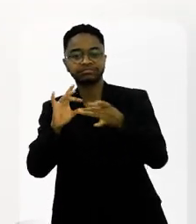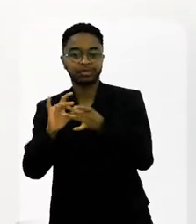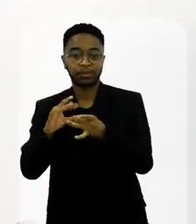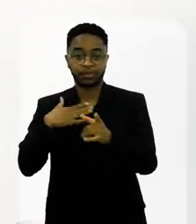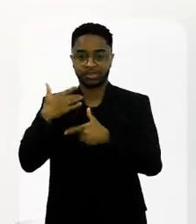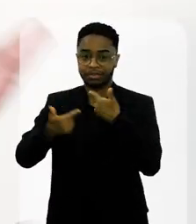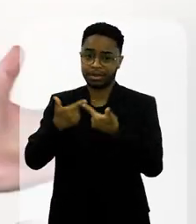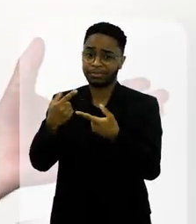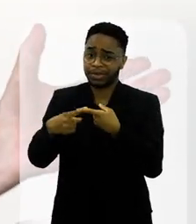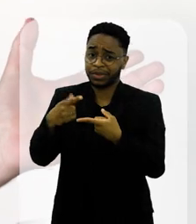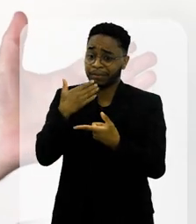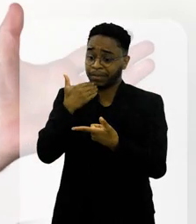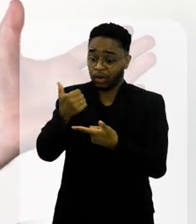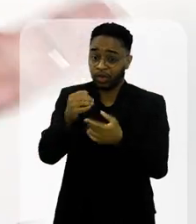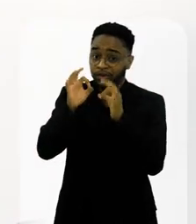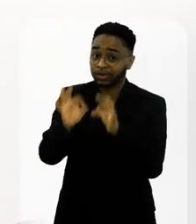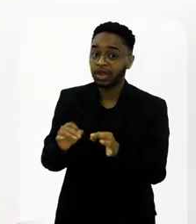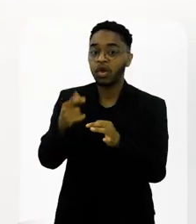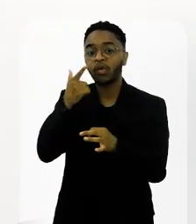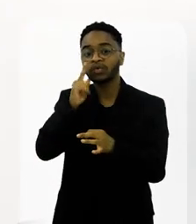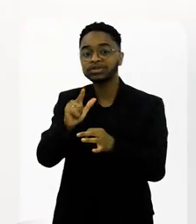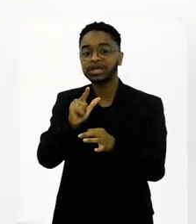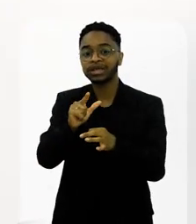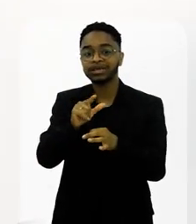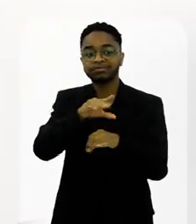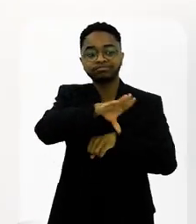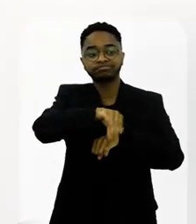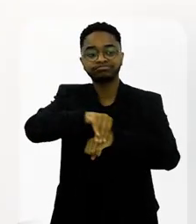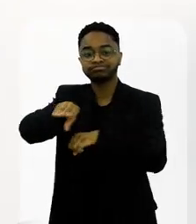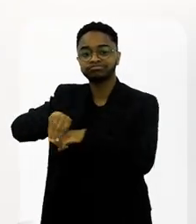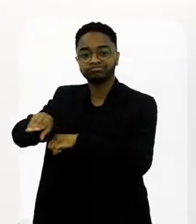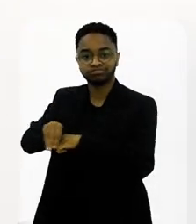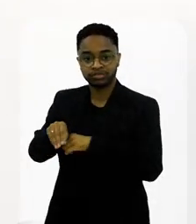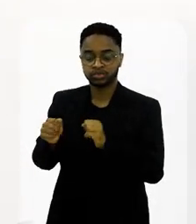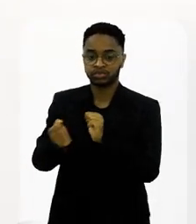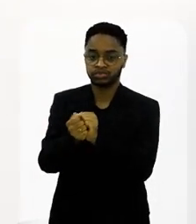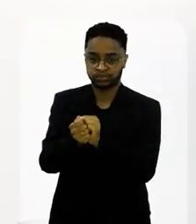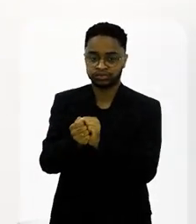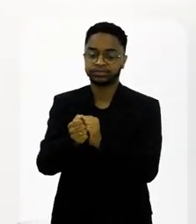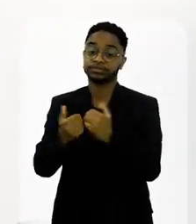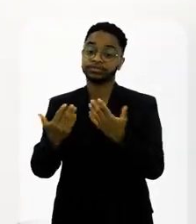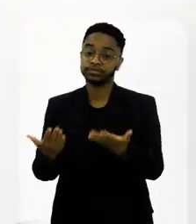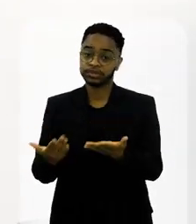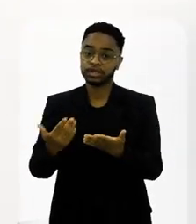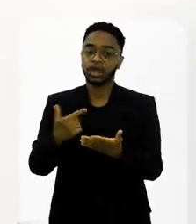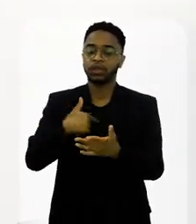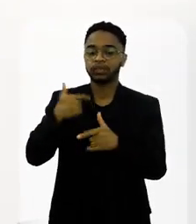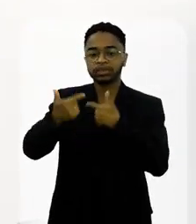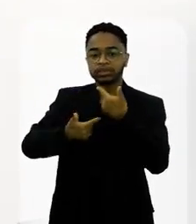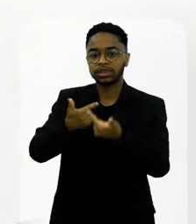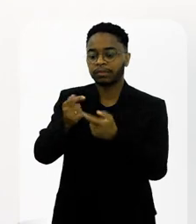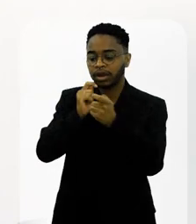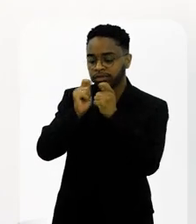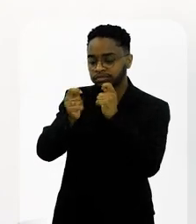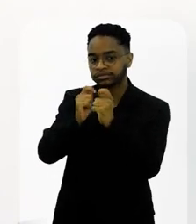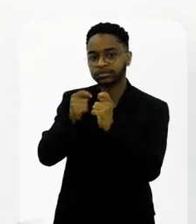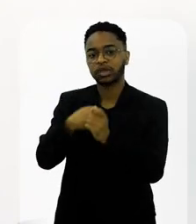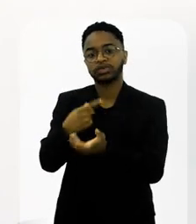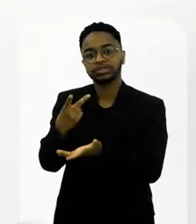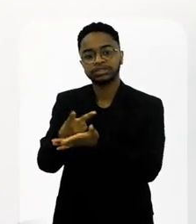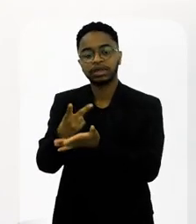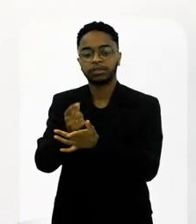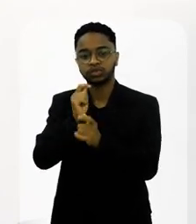trabalho. Porque aí é o melhor dos dois mundos, né? Você consegue trabalhar e juntar o teu prazer àquilo. Então, quando eu fui trabalhar como